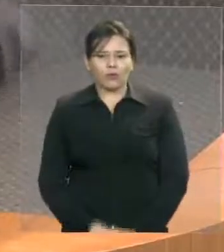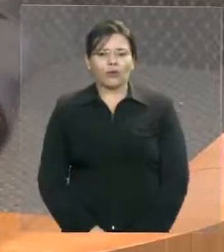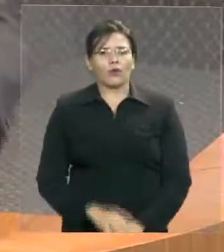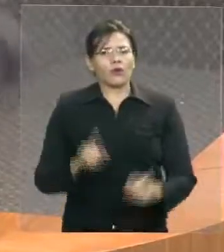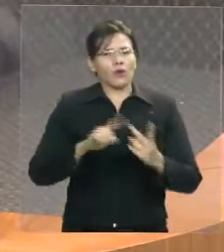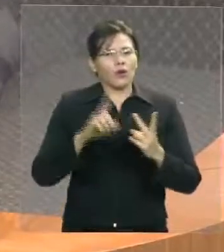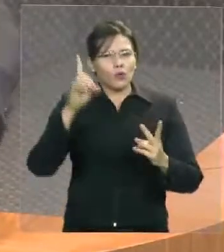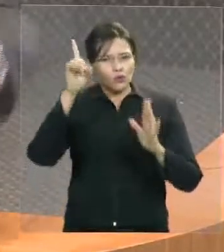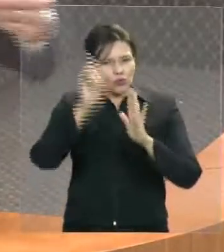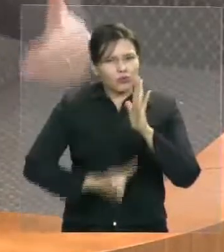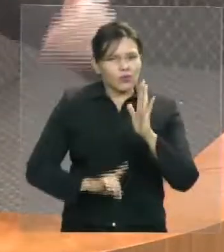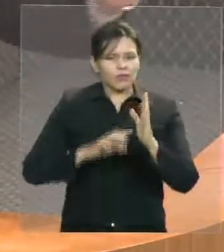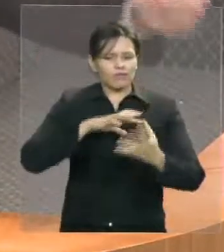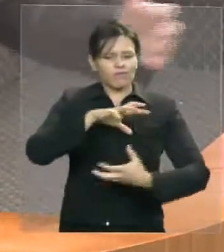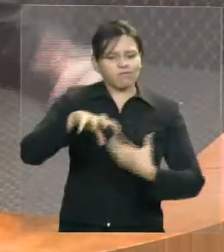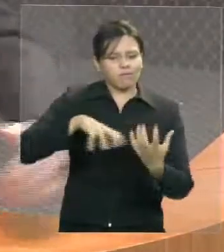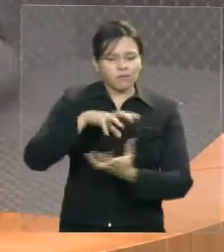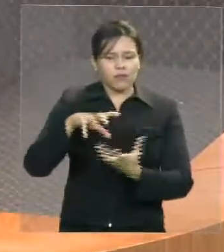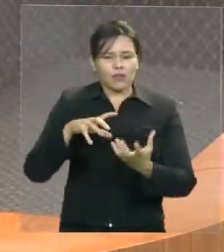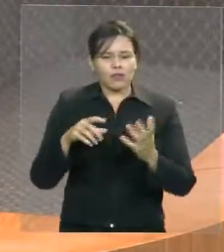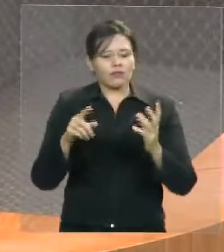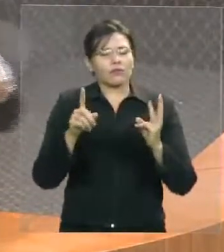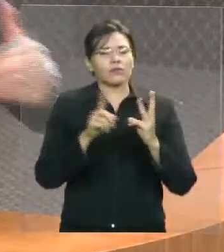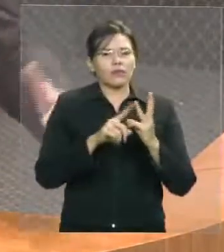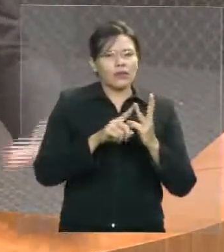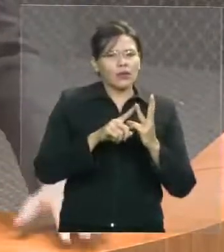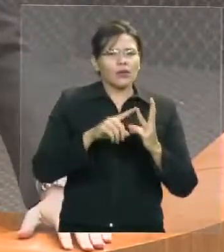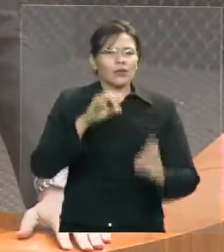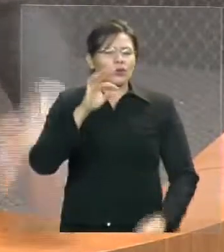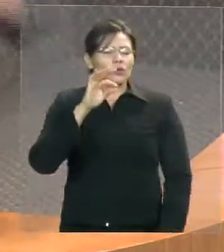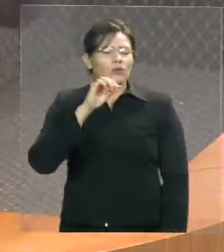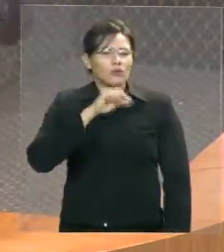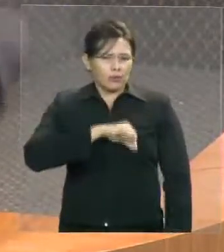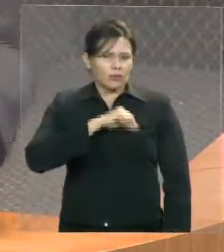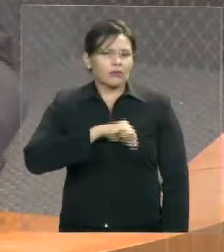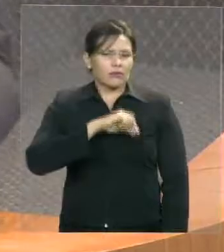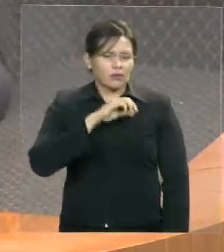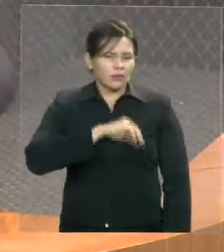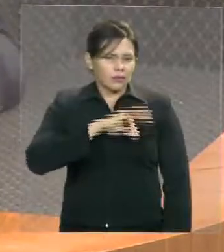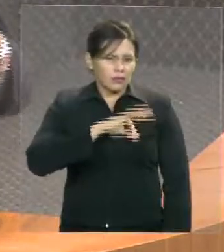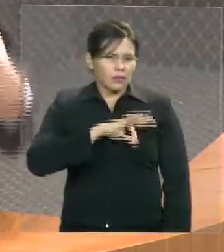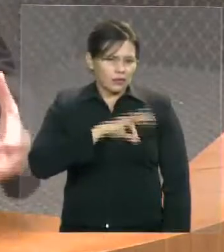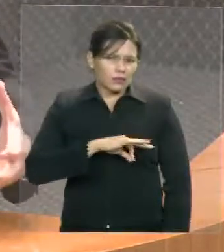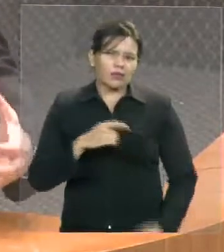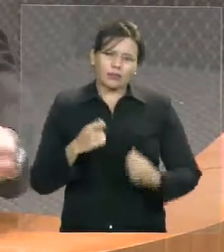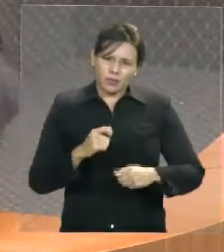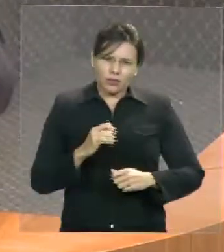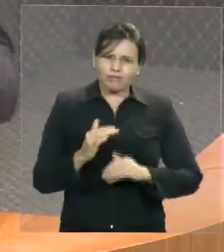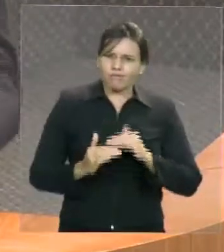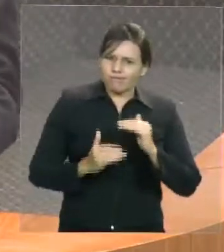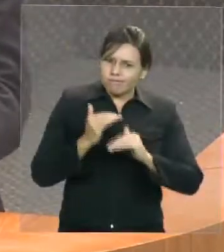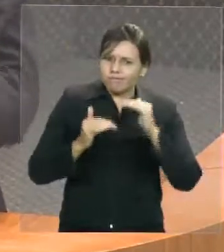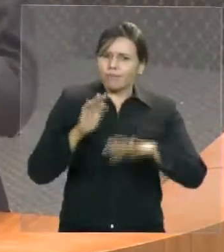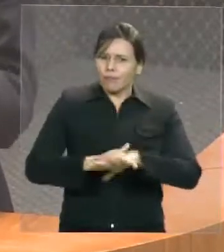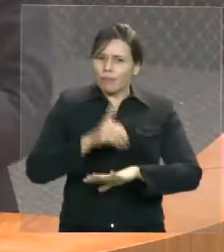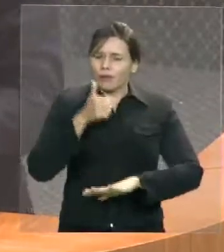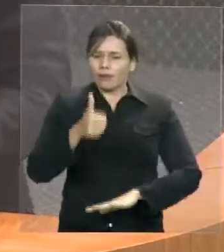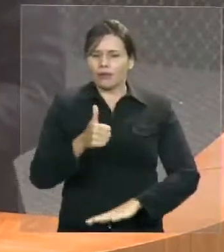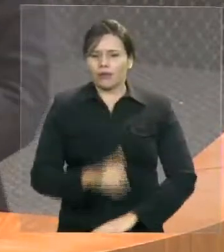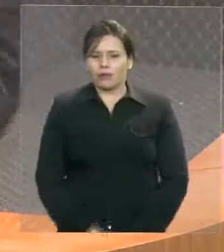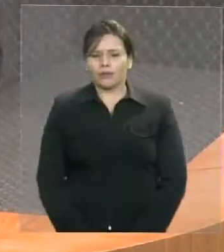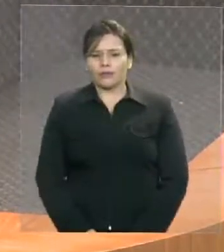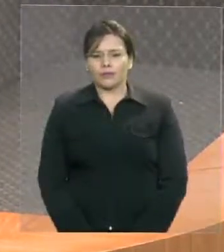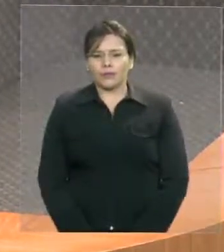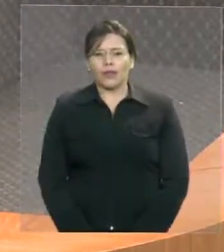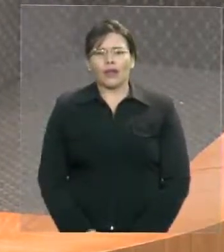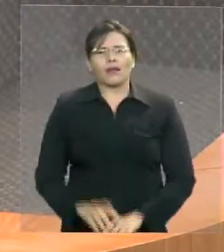a reposição das perdas inflacionárias pelo governo do Estado, transparência e mais diálogo. É importante frisar